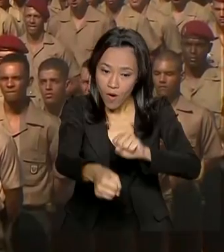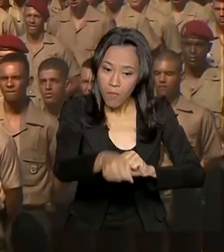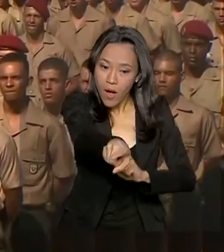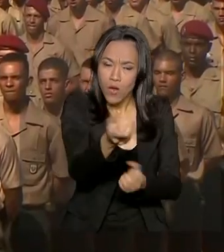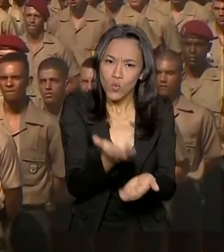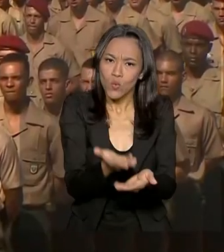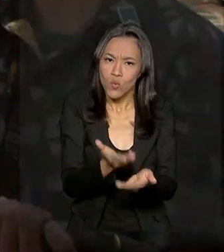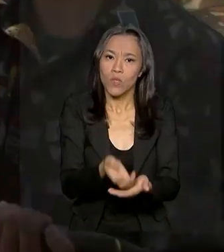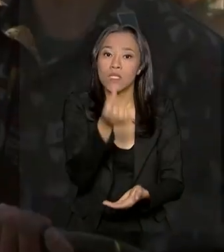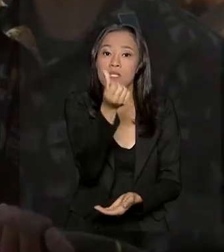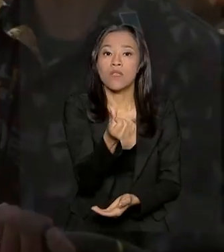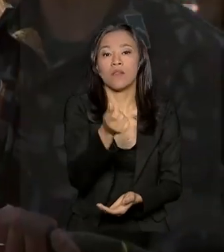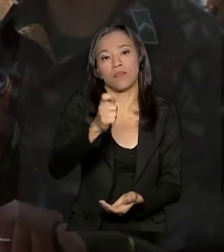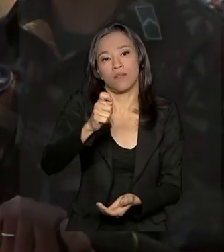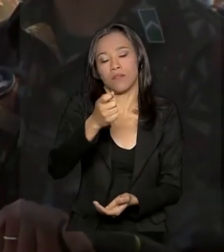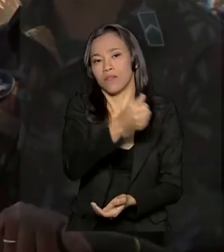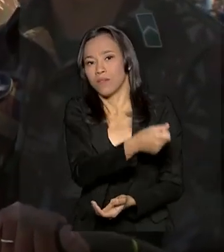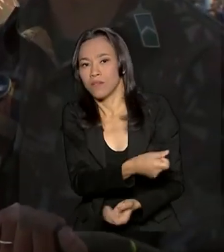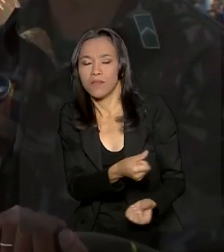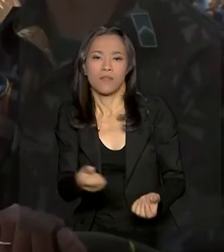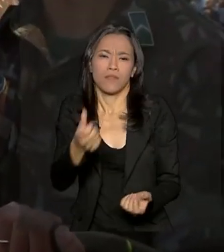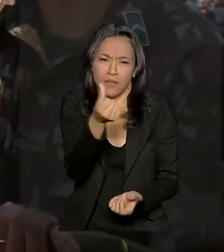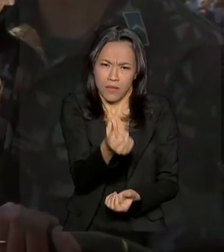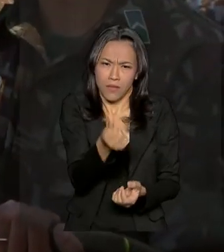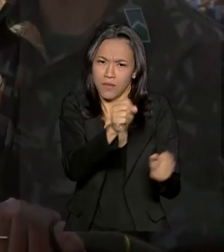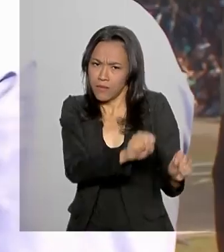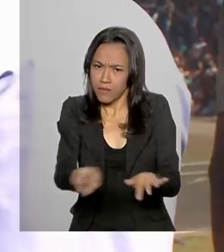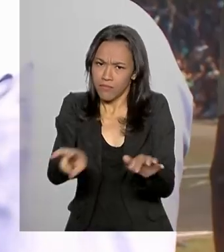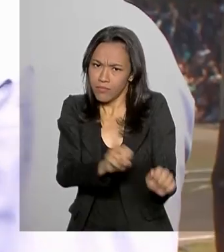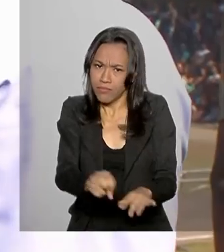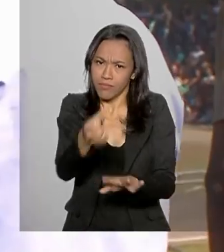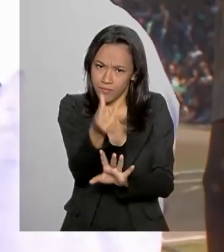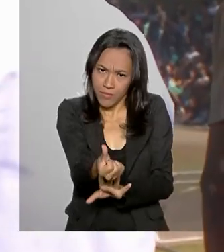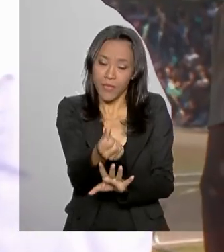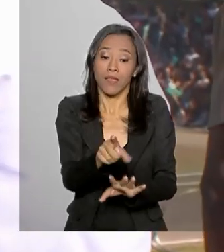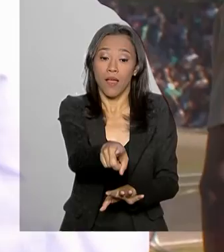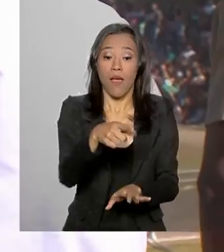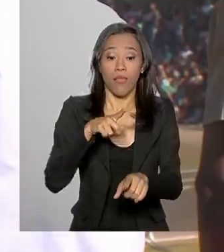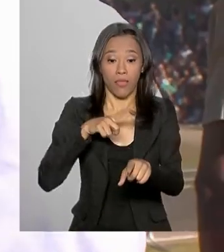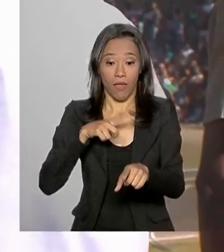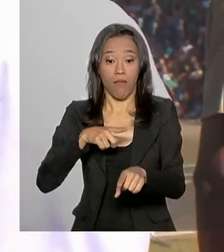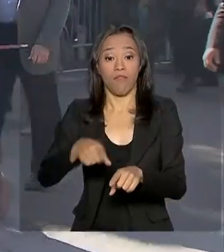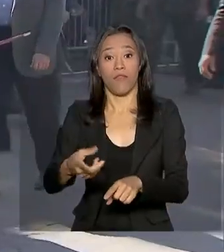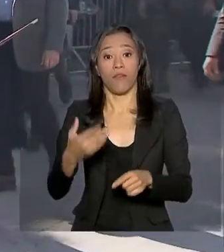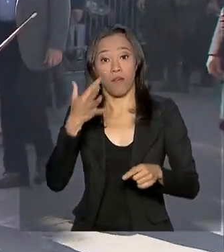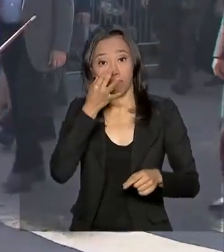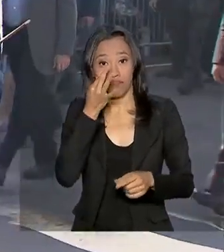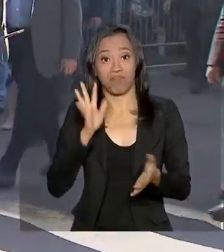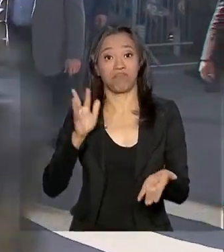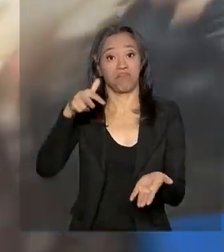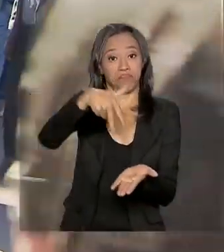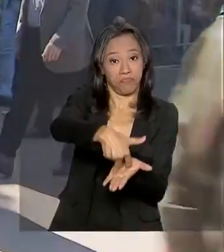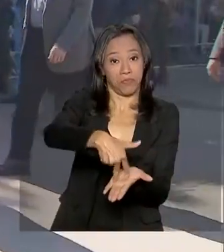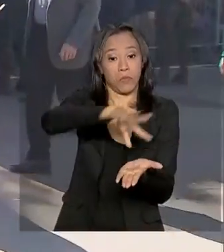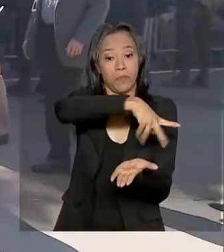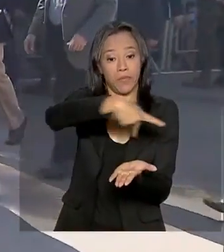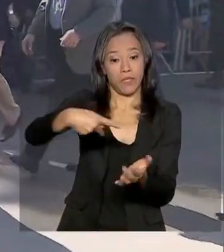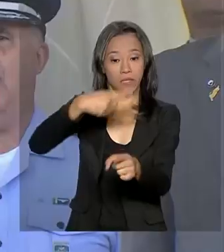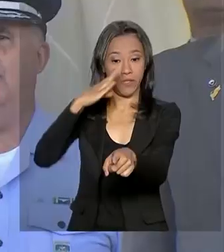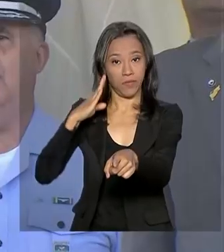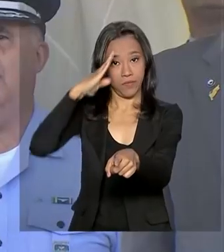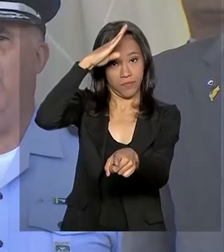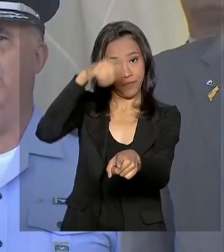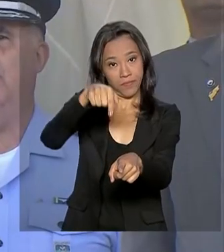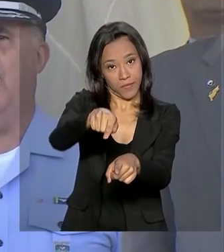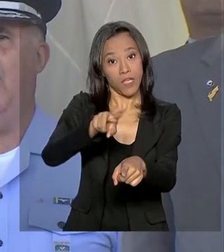curso de seis semanas. A cerimônia de formatura, que é chamada de brevetação, contou com a presença do presidente da República, Jair Bolsonaro,